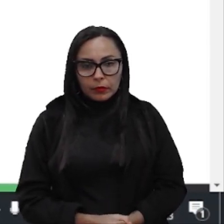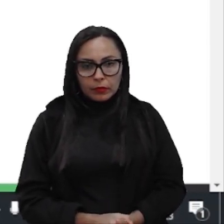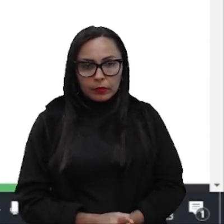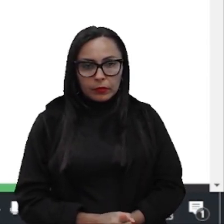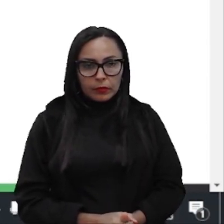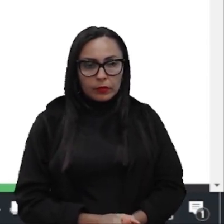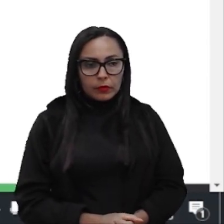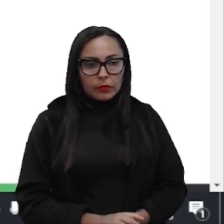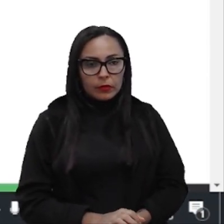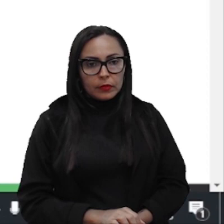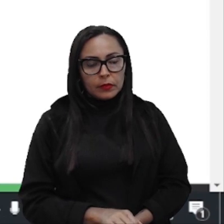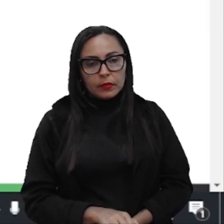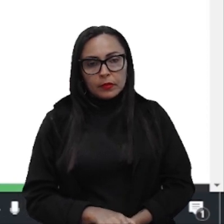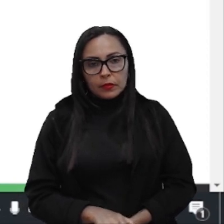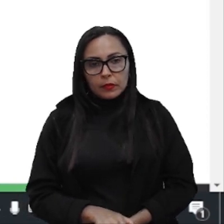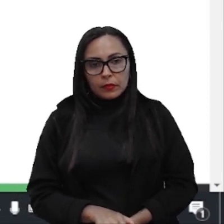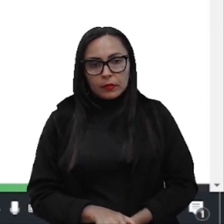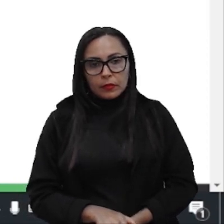o Facebook de algo